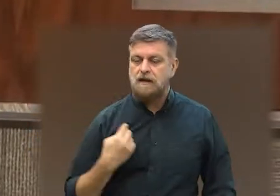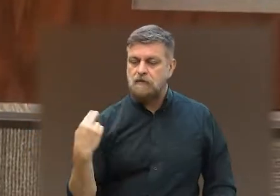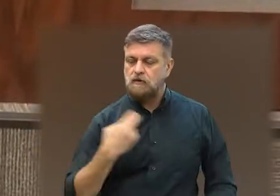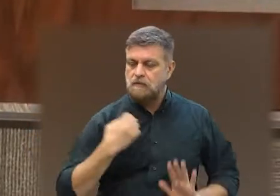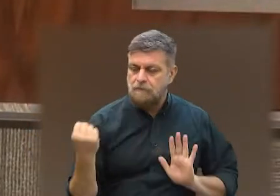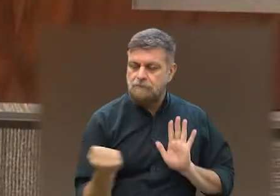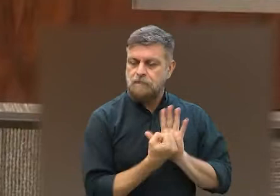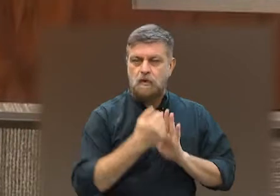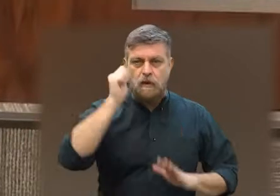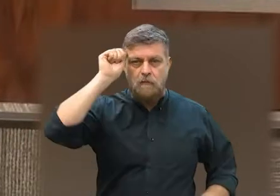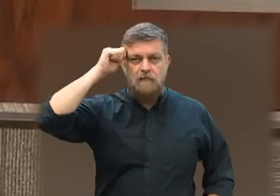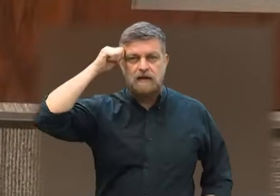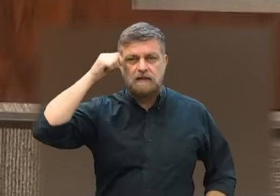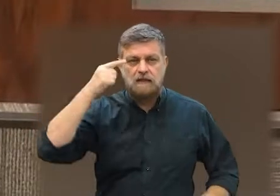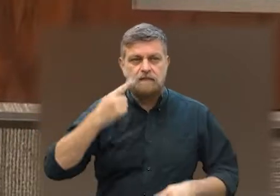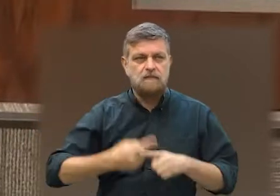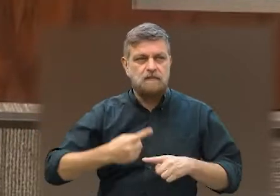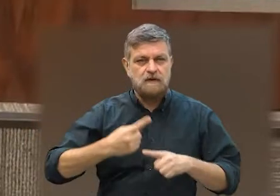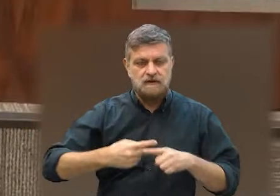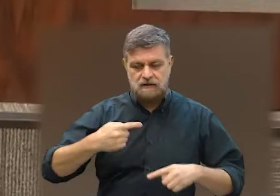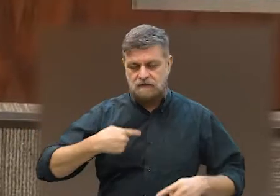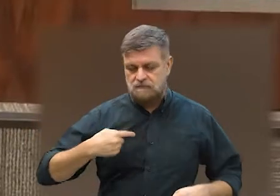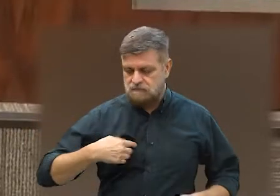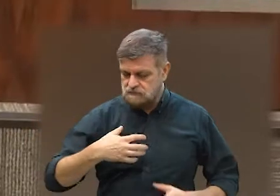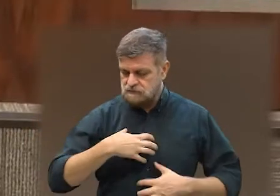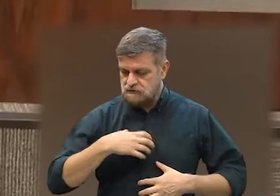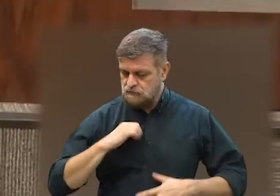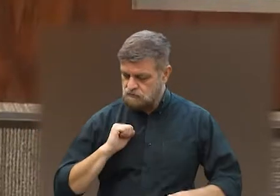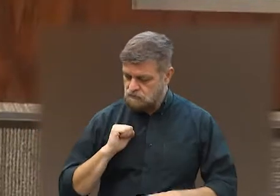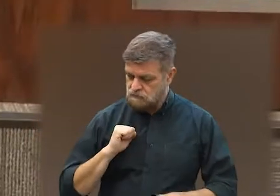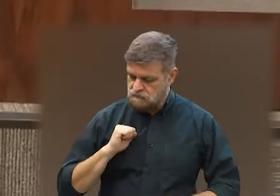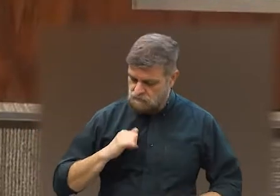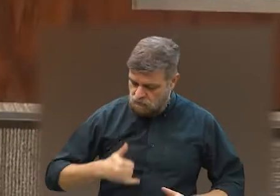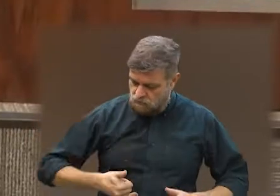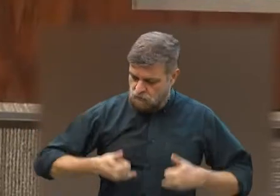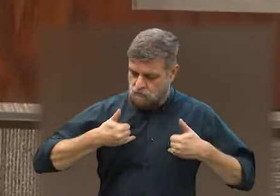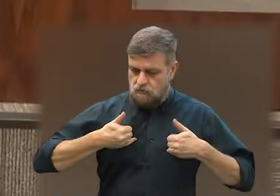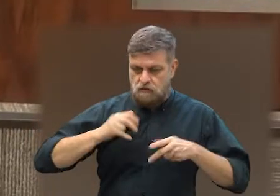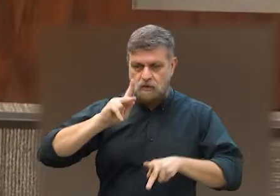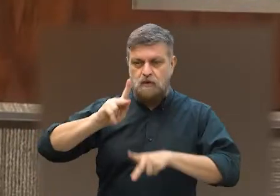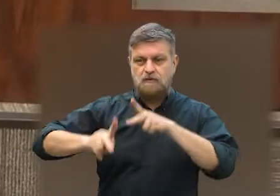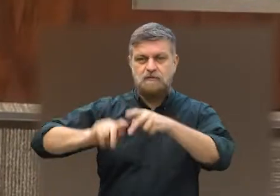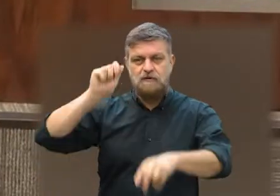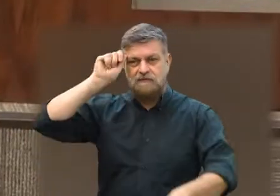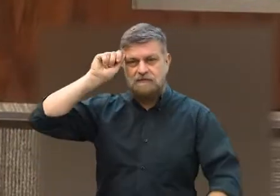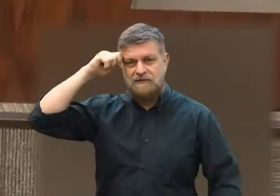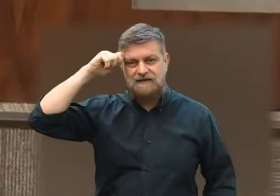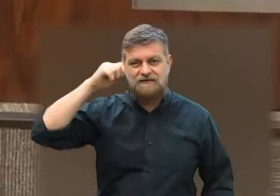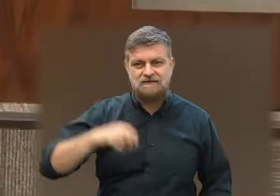preta porque eu tenho orgulho, o orgulho do povo preto.